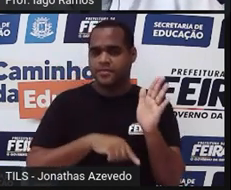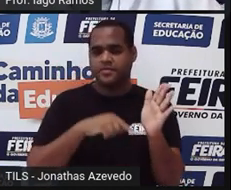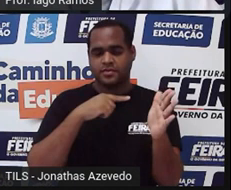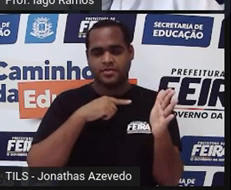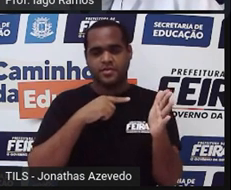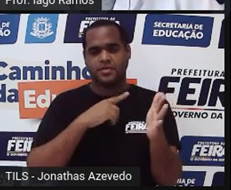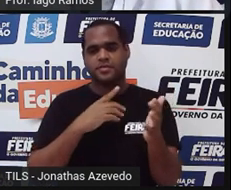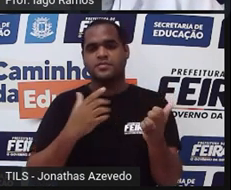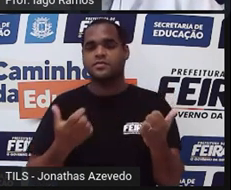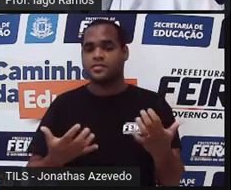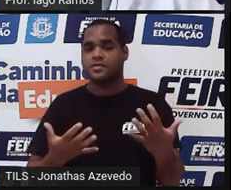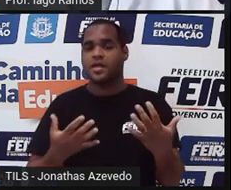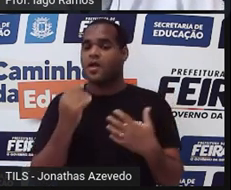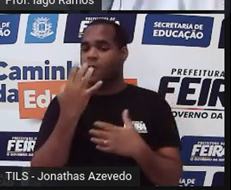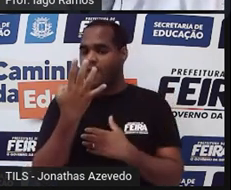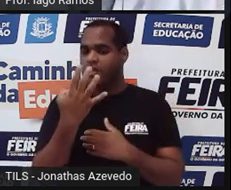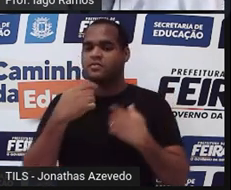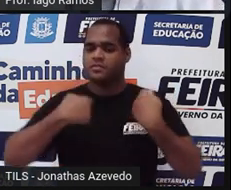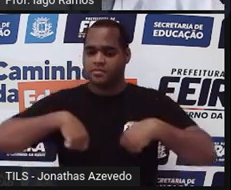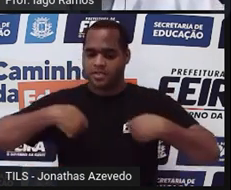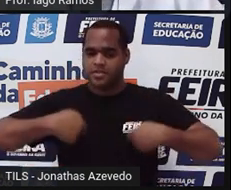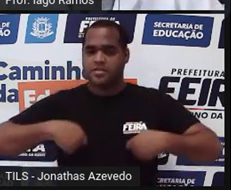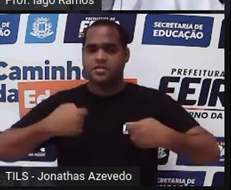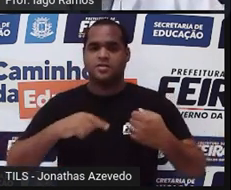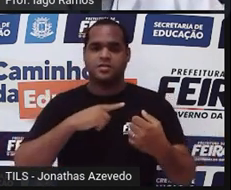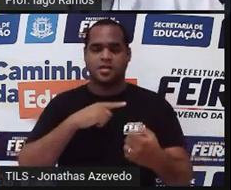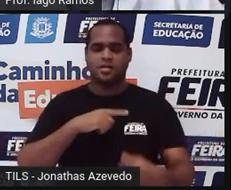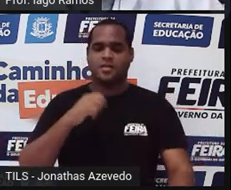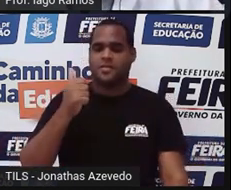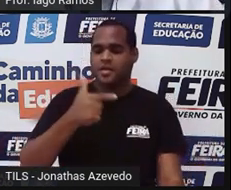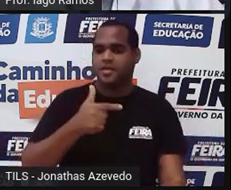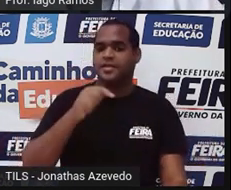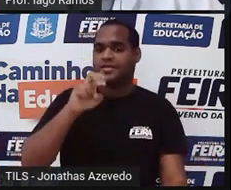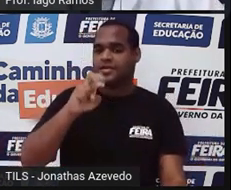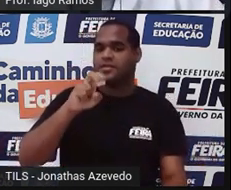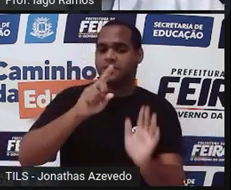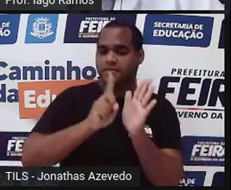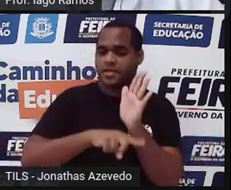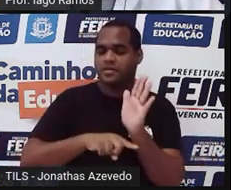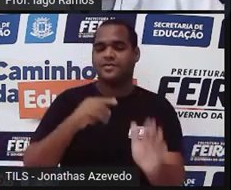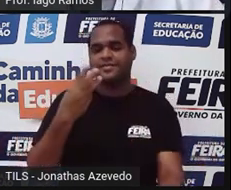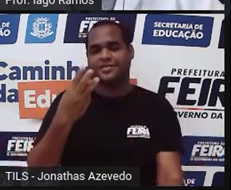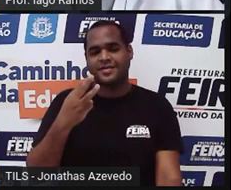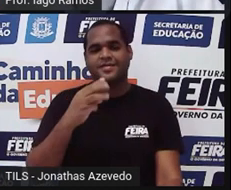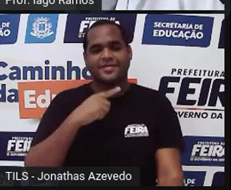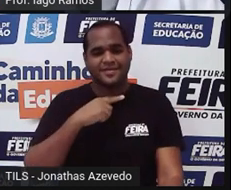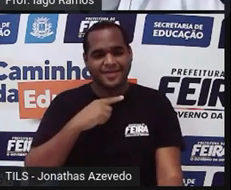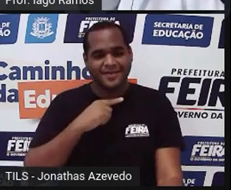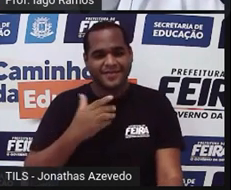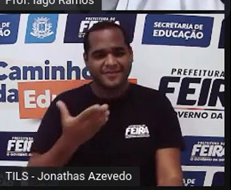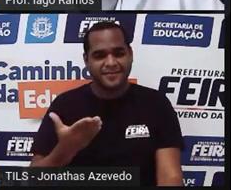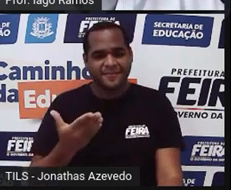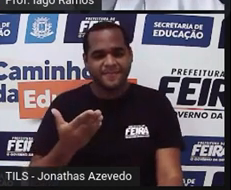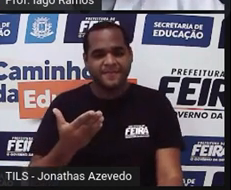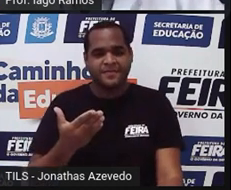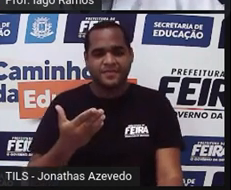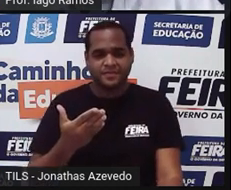seja, 4 precisa ser maior que 5 menos 3. Tá? E aí,